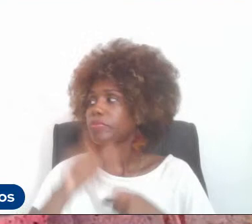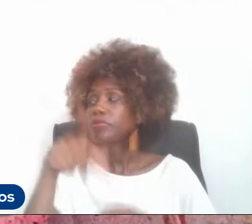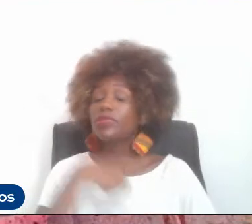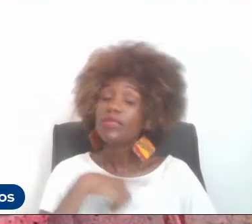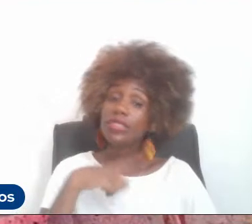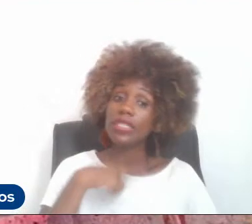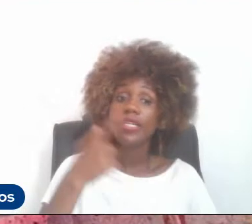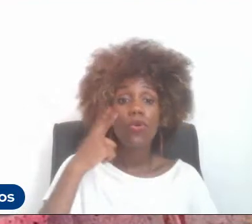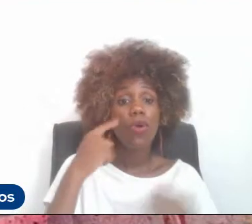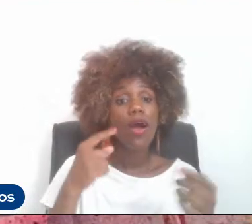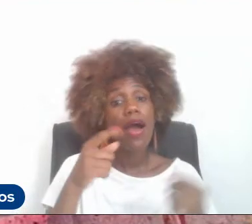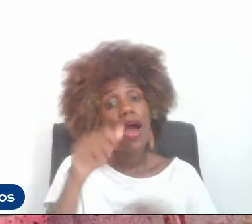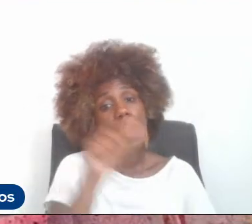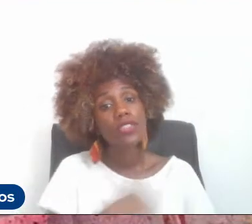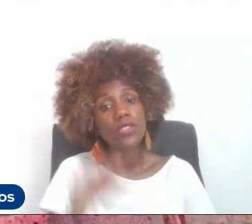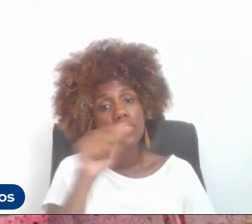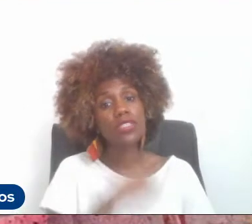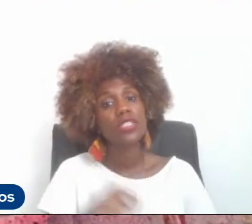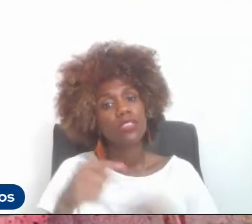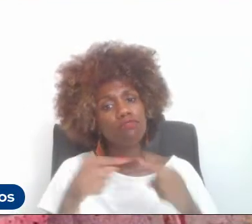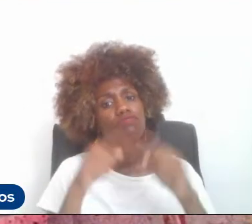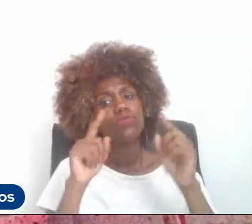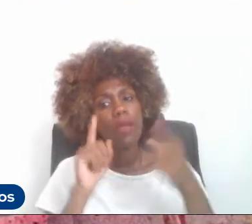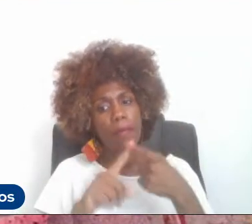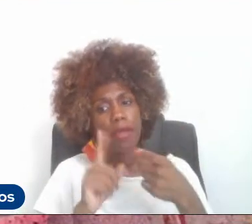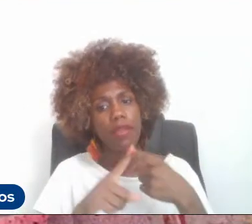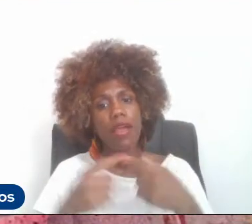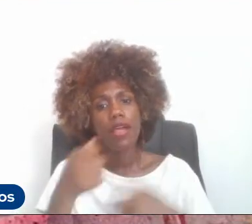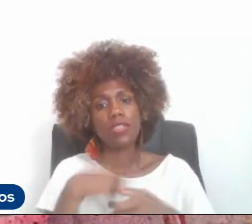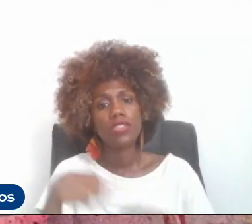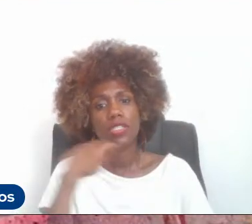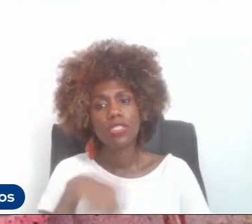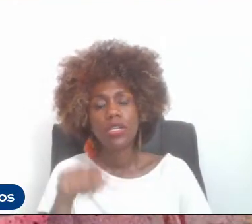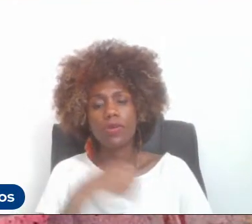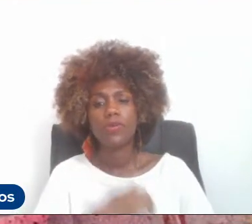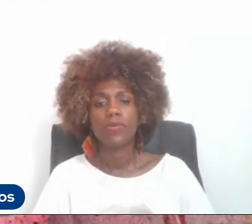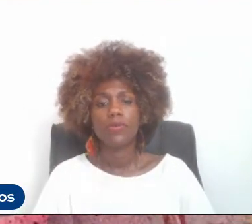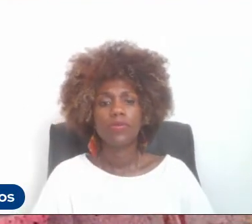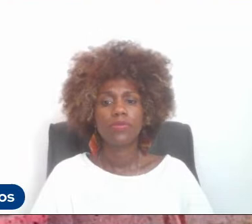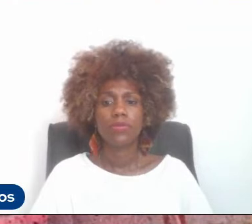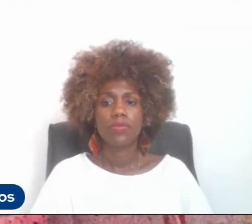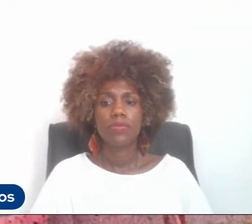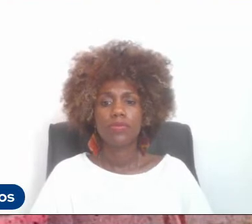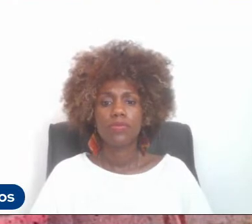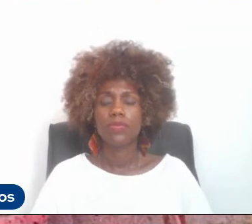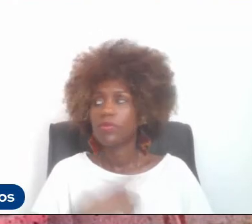associações, eles têm trabalhado muito próximo das associações todas. A Brás,